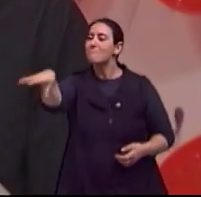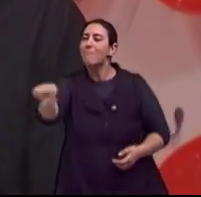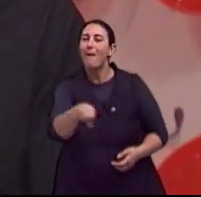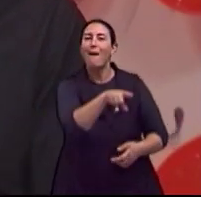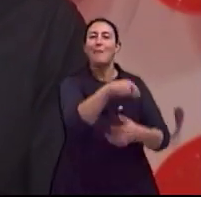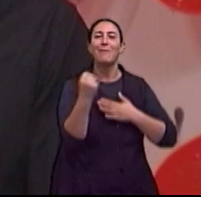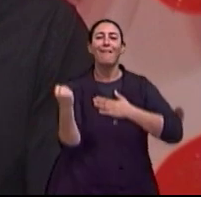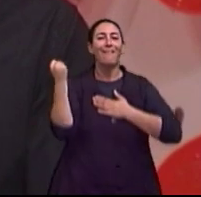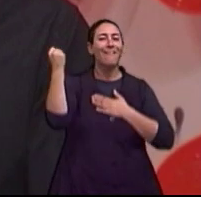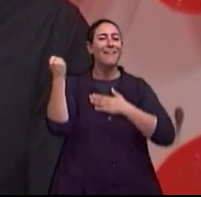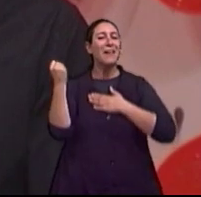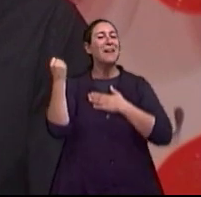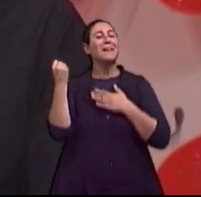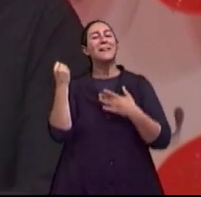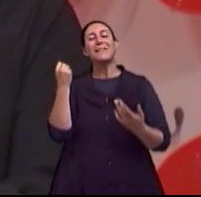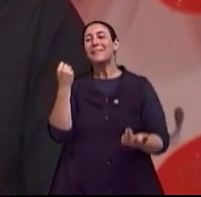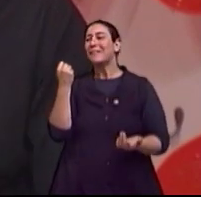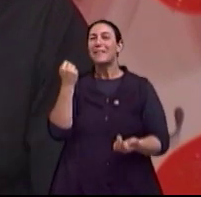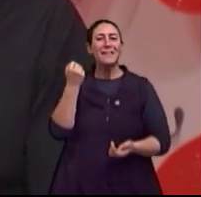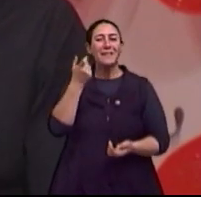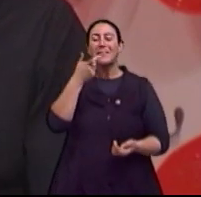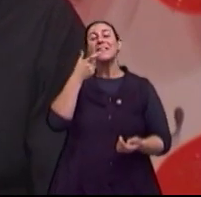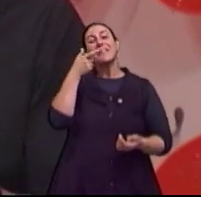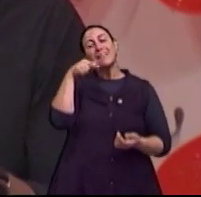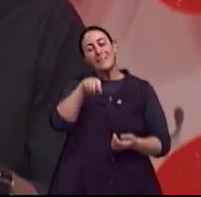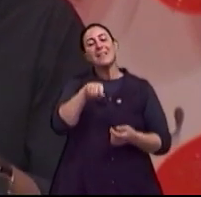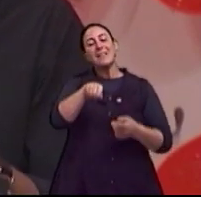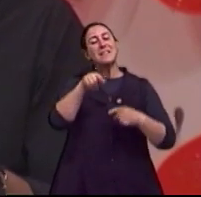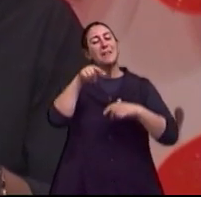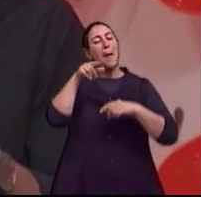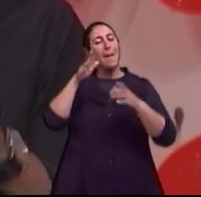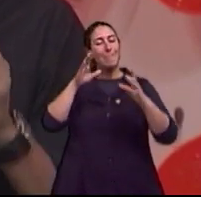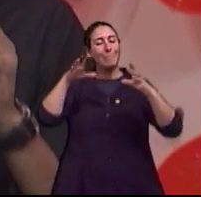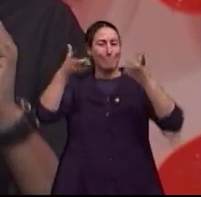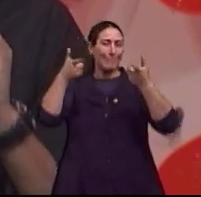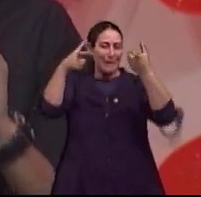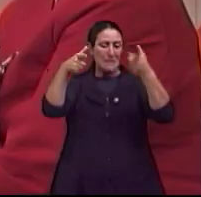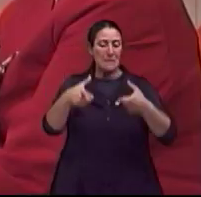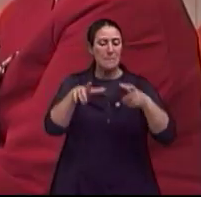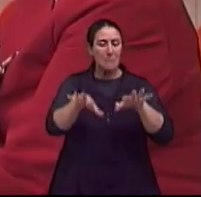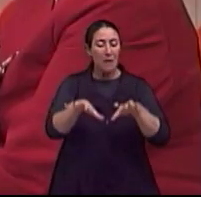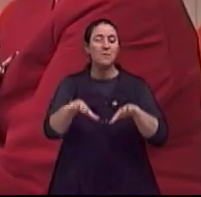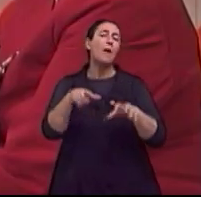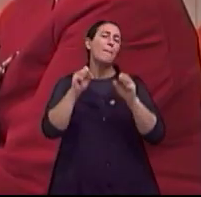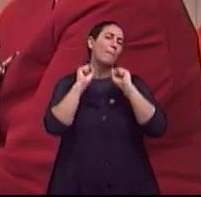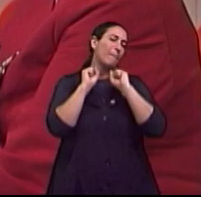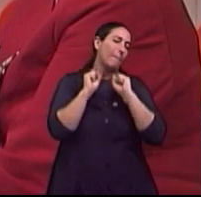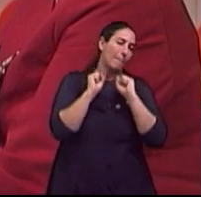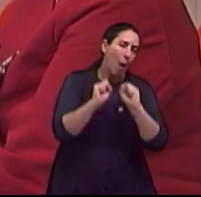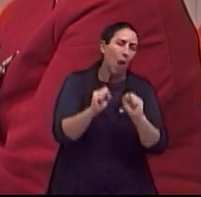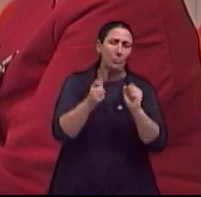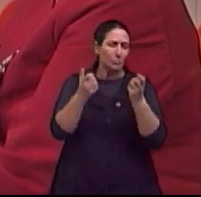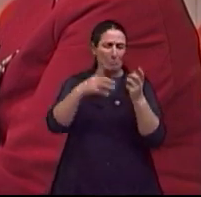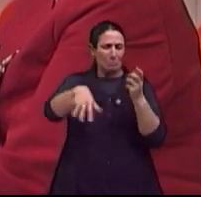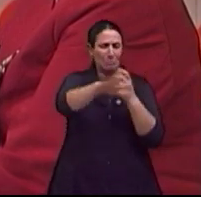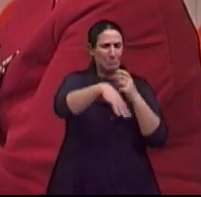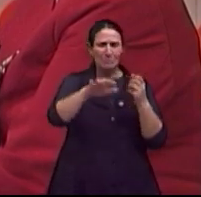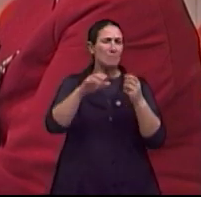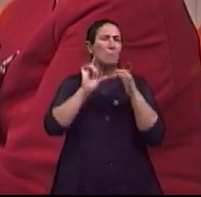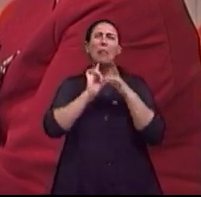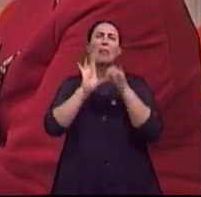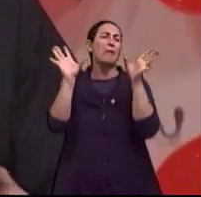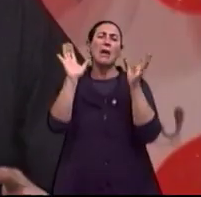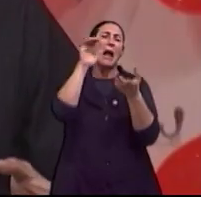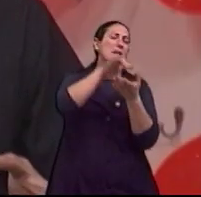lindo essa renovação deles. Mas, em esses espaços, especialmente porque, em esses espaços, pode ser casado, pode ser solteiro, não importava.